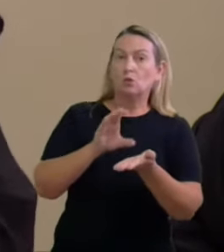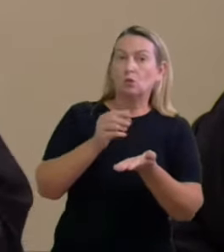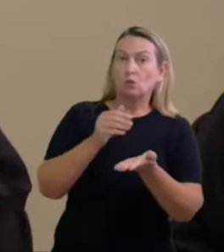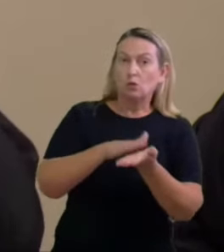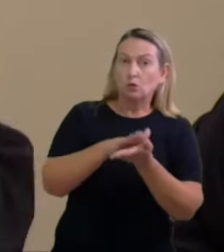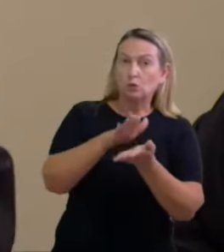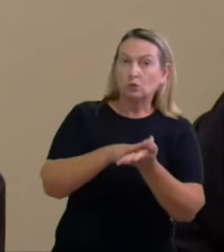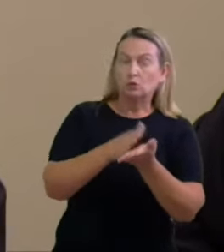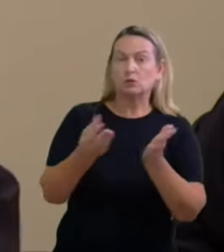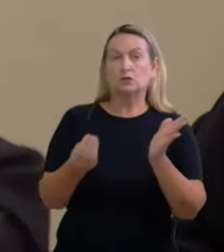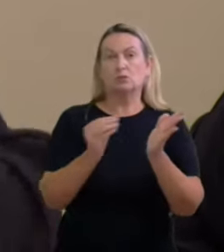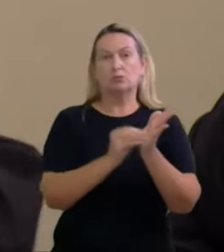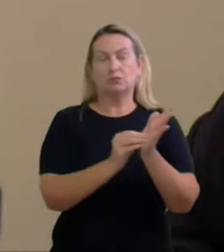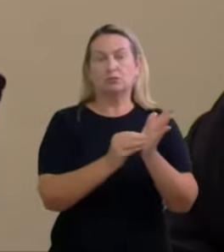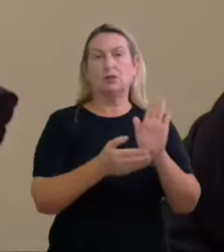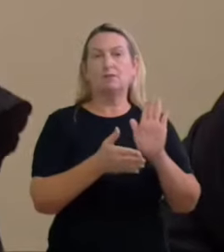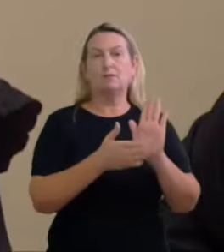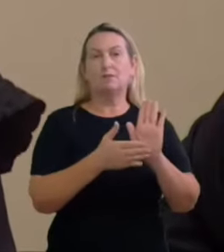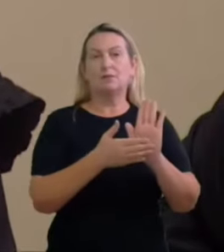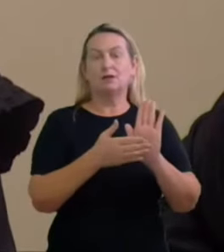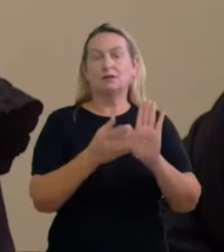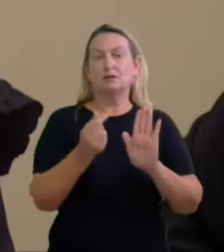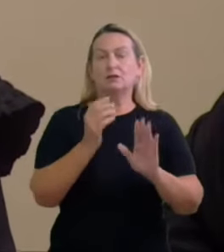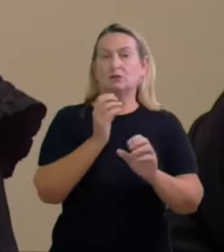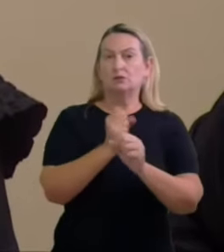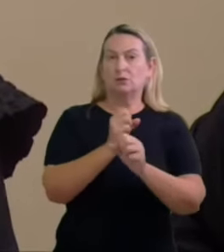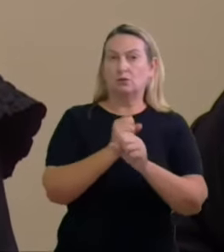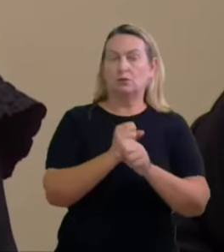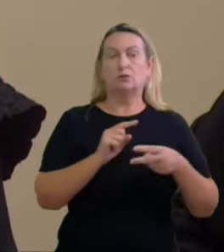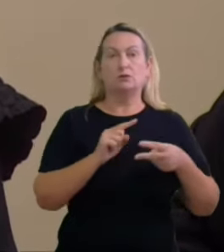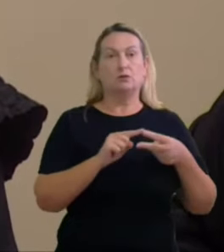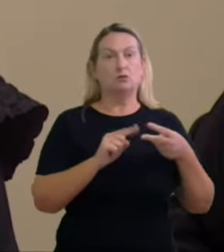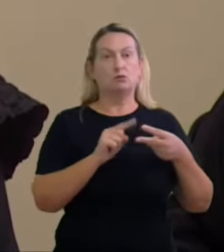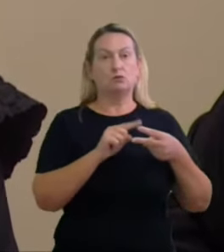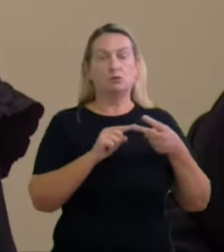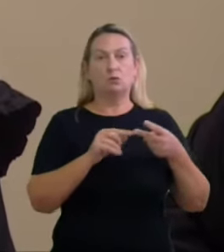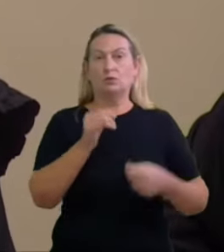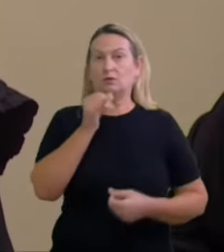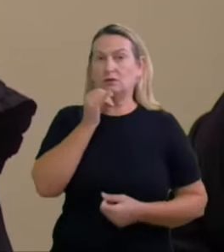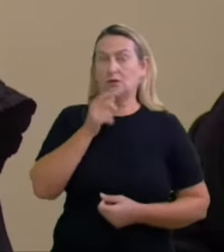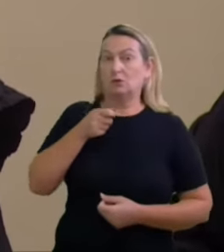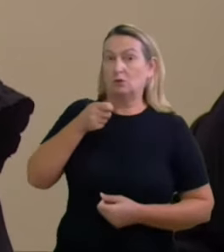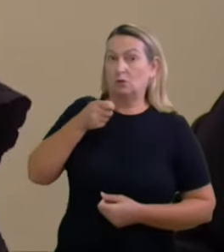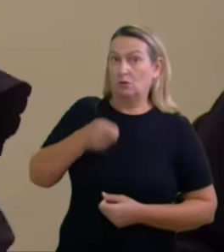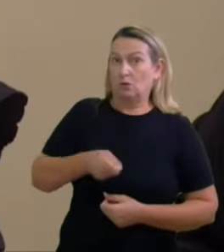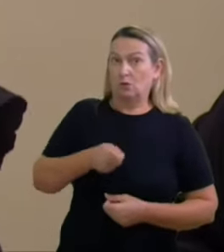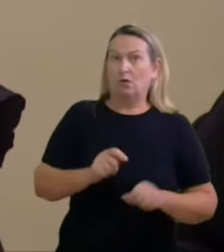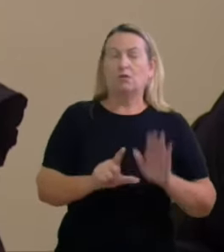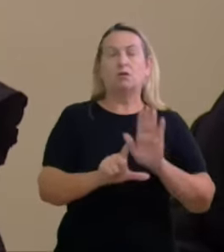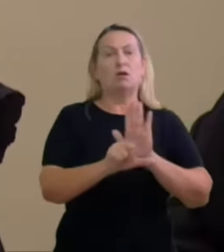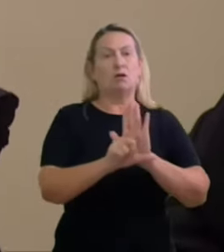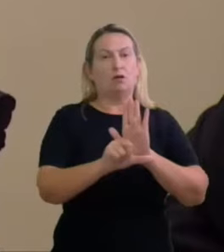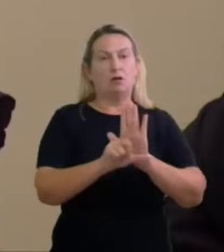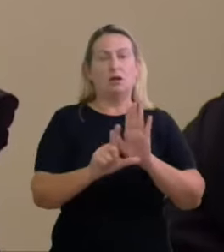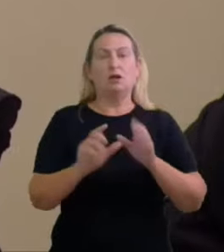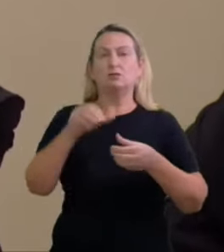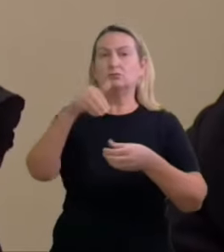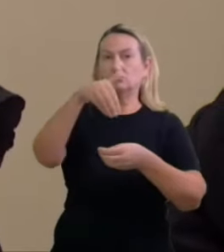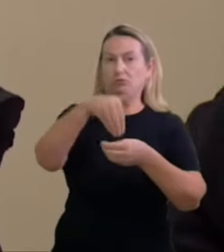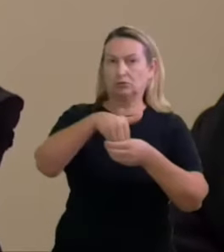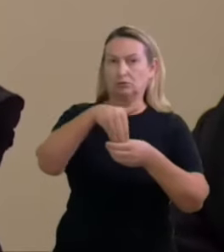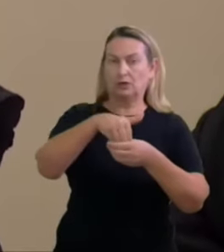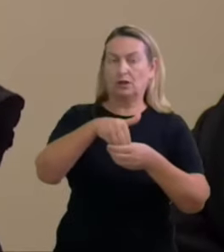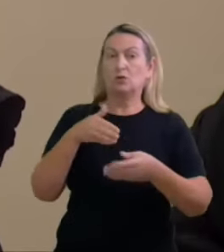contas são apenas dois exemplos da rigorosa ingerência legislativa impondo limites aos